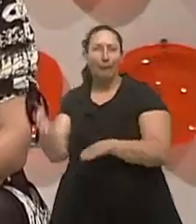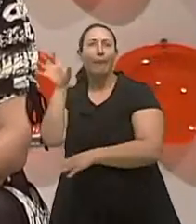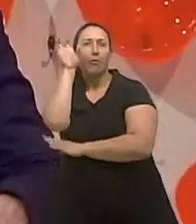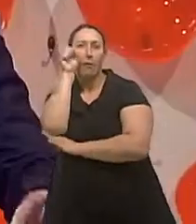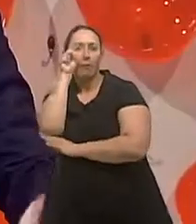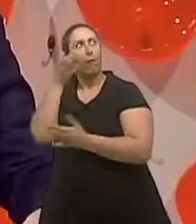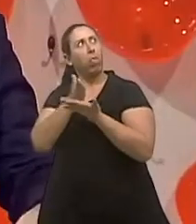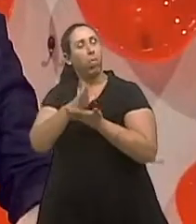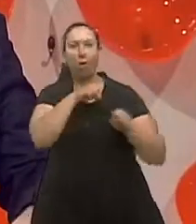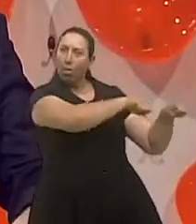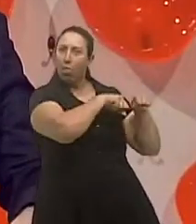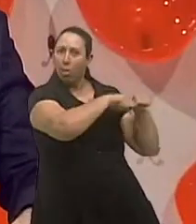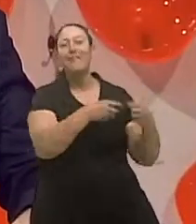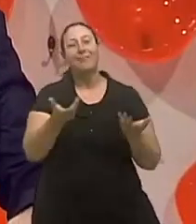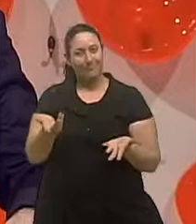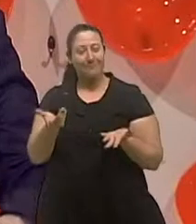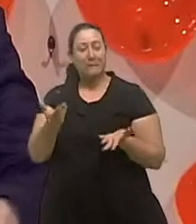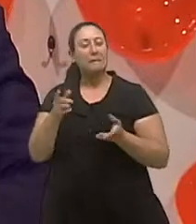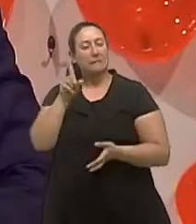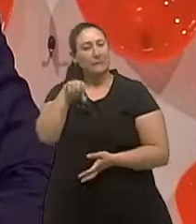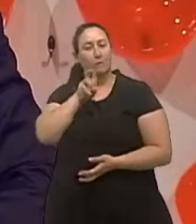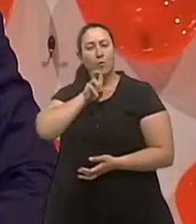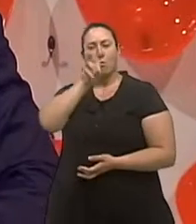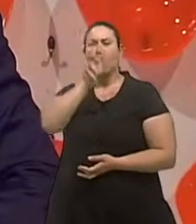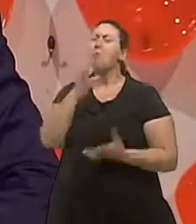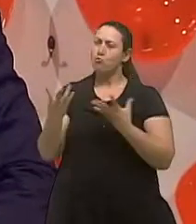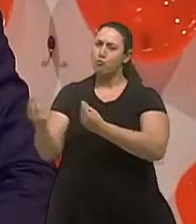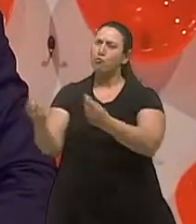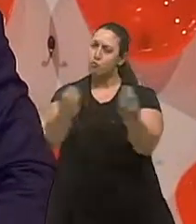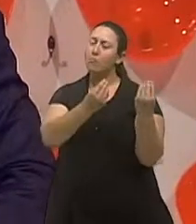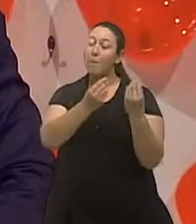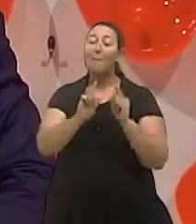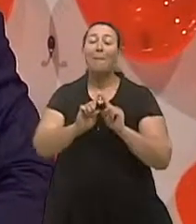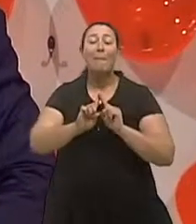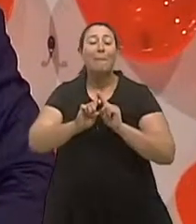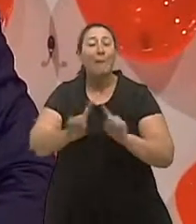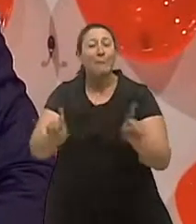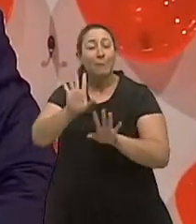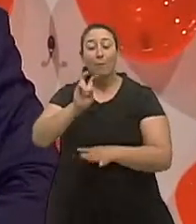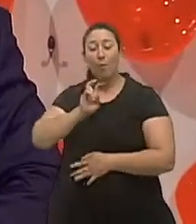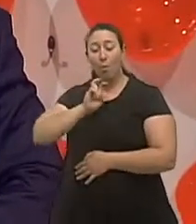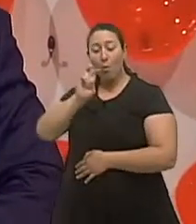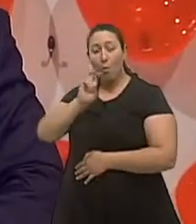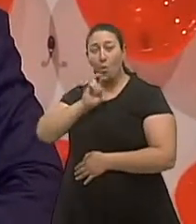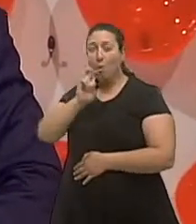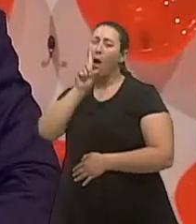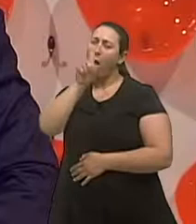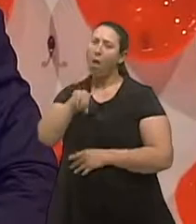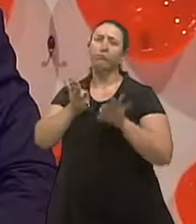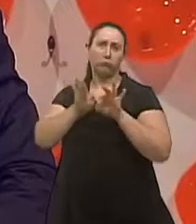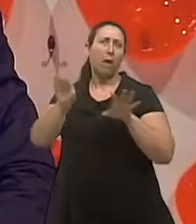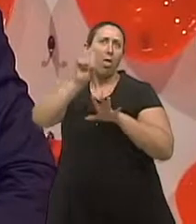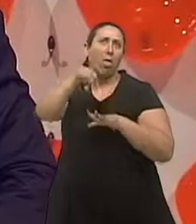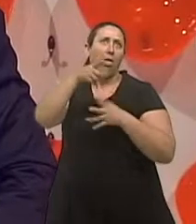exatamente. isso é o ronco, né? Isso realmente é muito frequente, né? Mas o ronco é o barulho, é aquilo